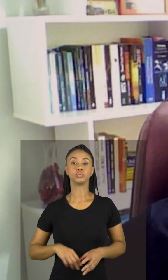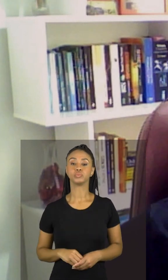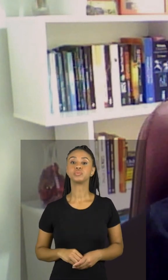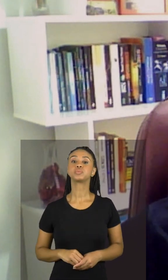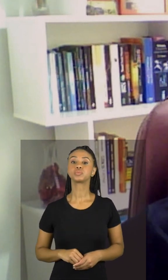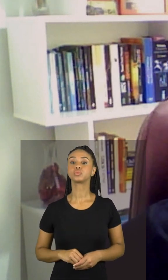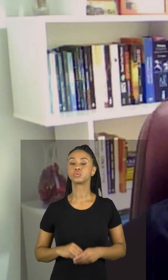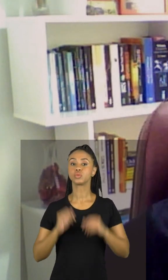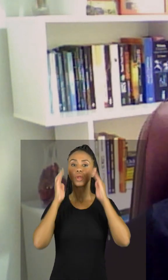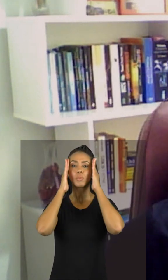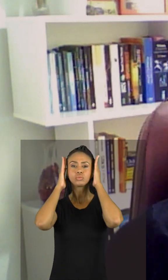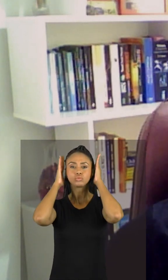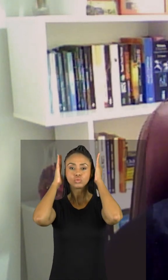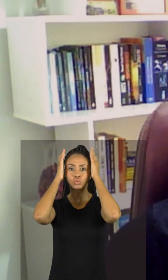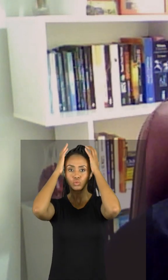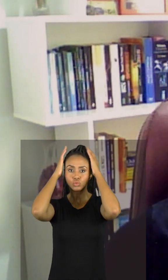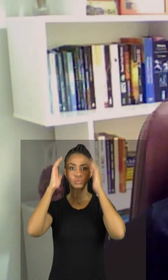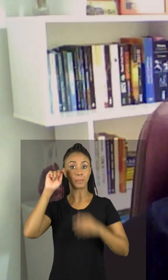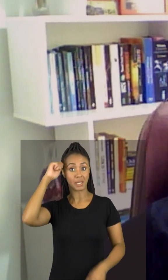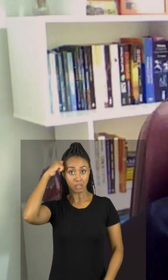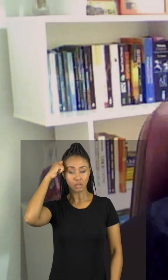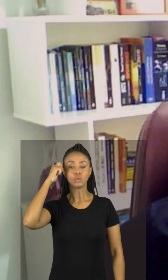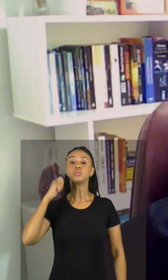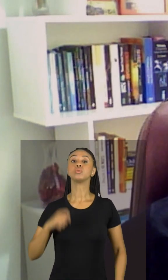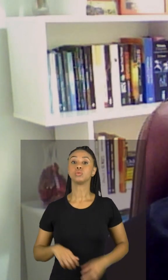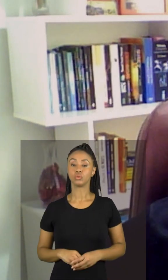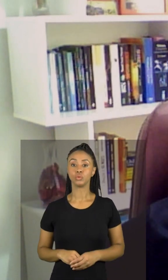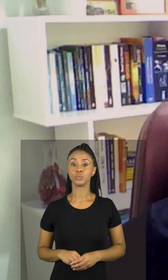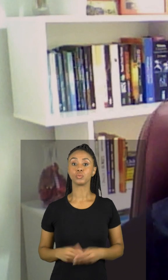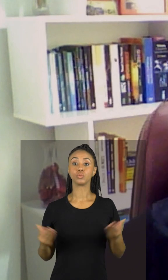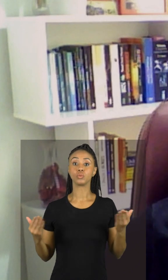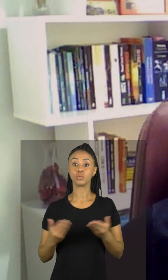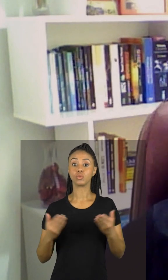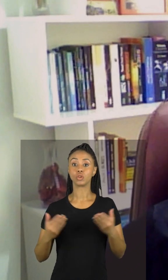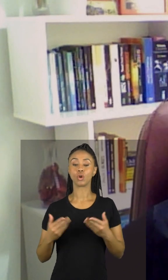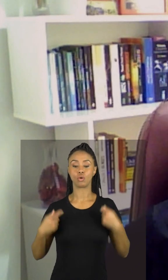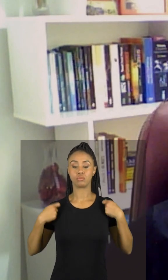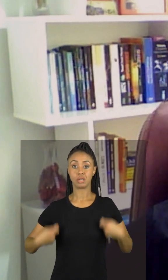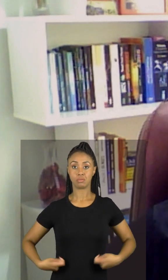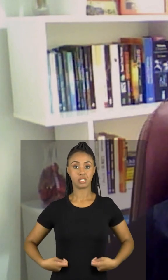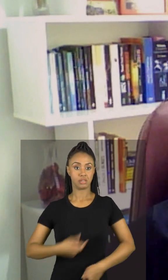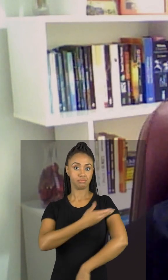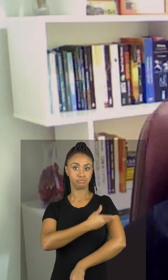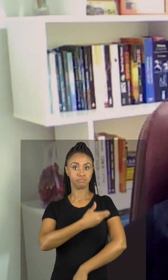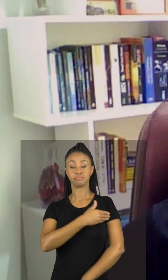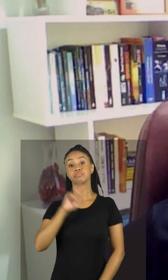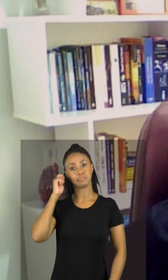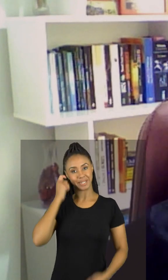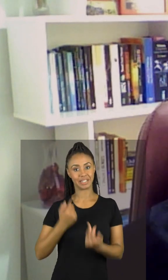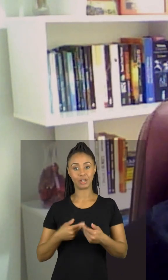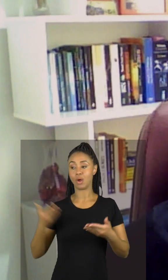tenho cabelo curto, cabelo preto, estou usando uma camiseta preta também.